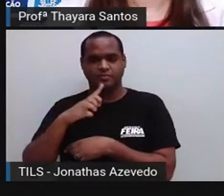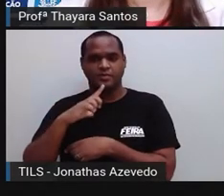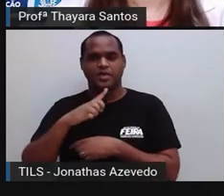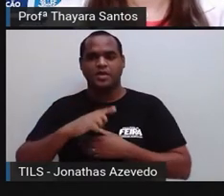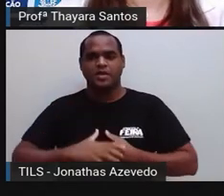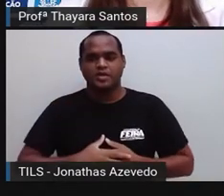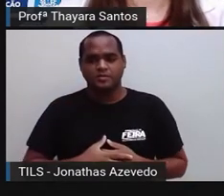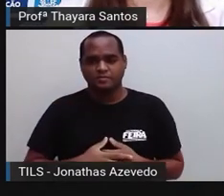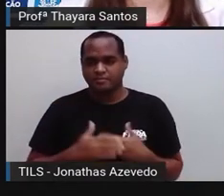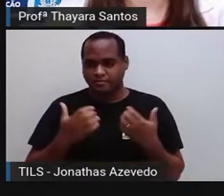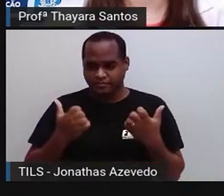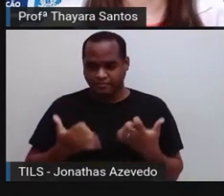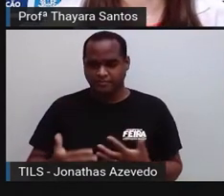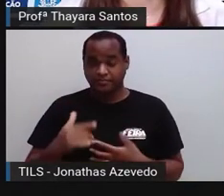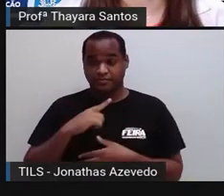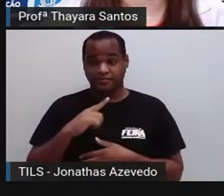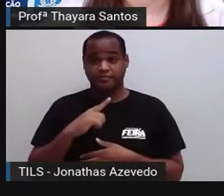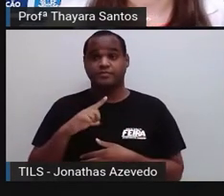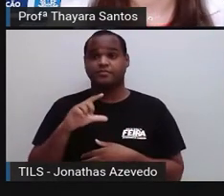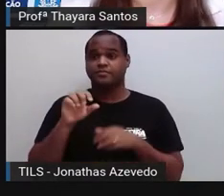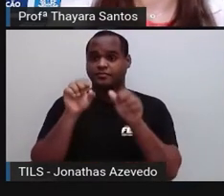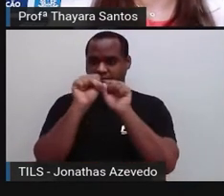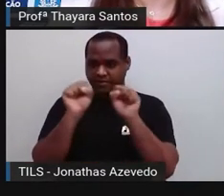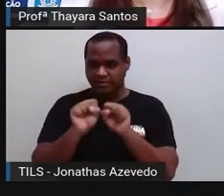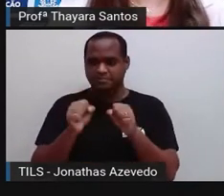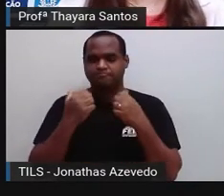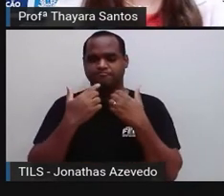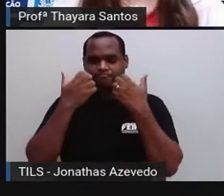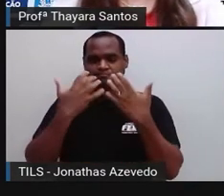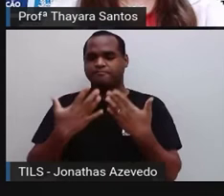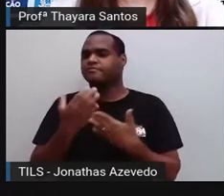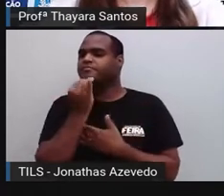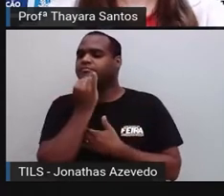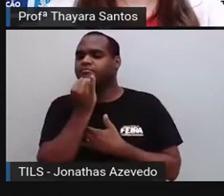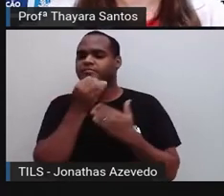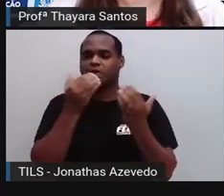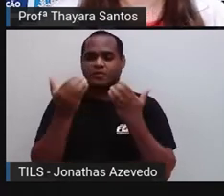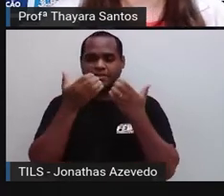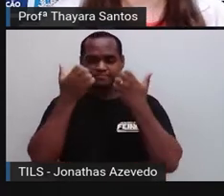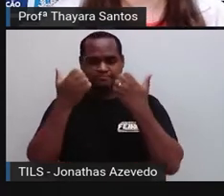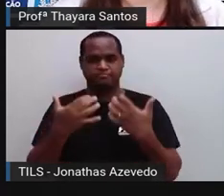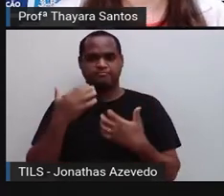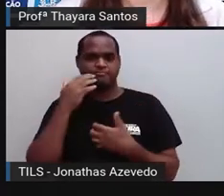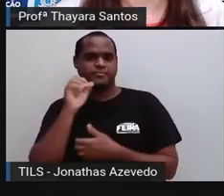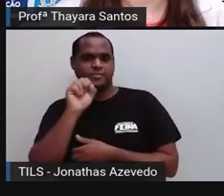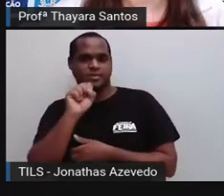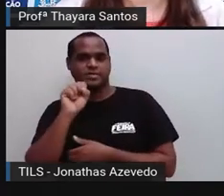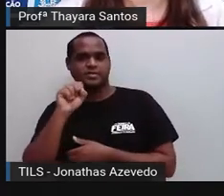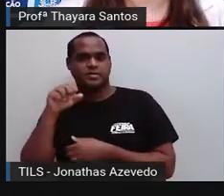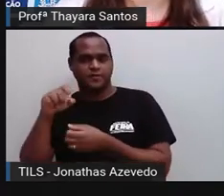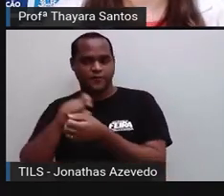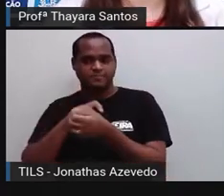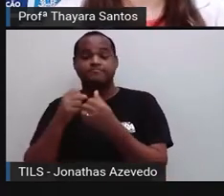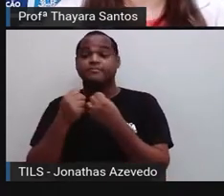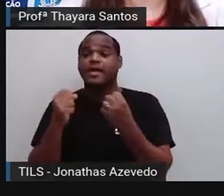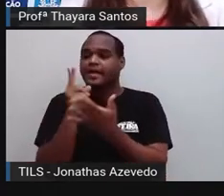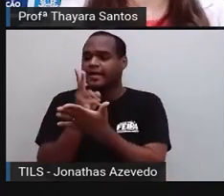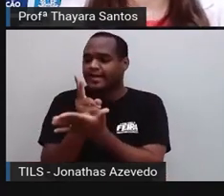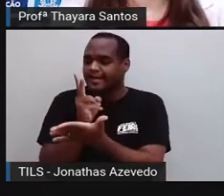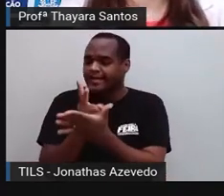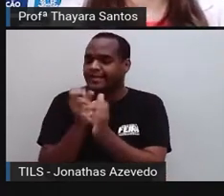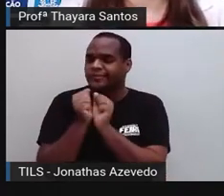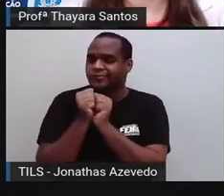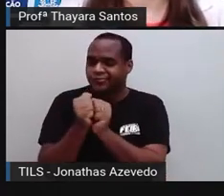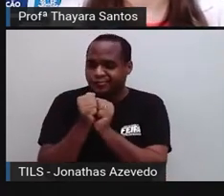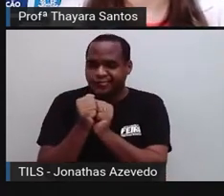Vamos lá. Sistema endócrino comparado com o sistema nervoso. Então, o sistema endócrino, ele vai atuar junto com o sistema